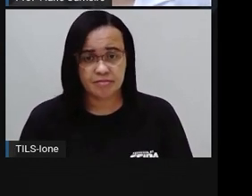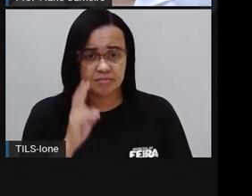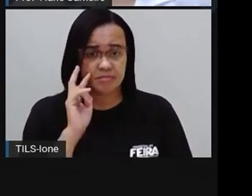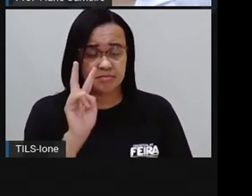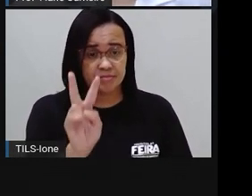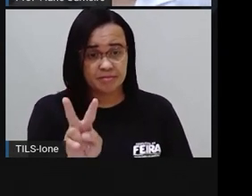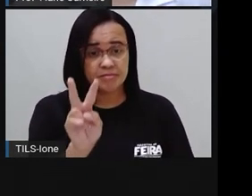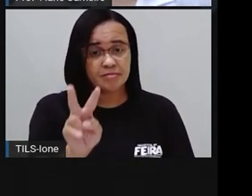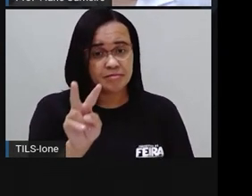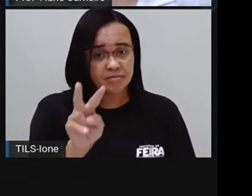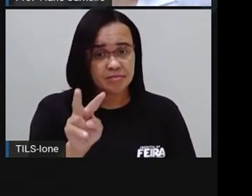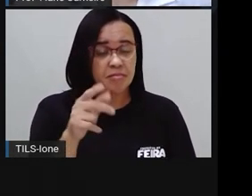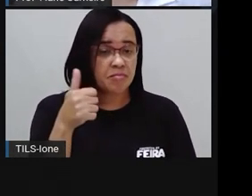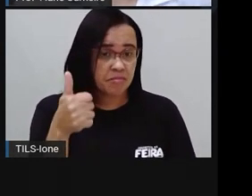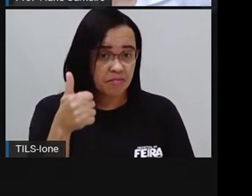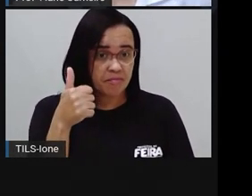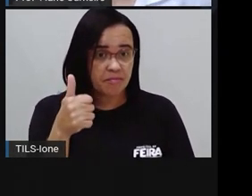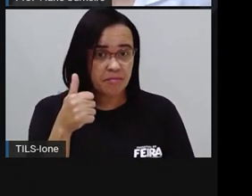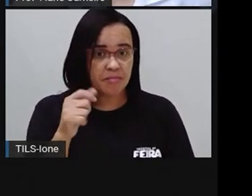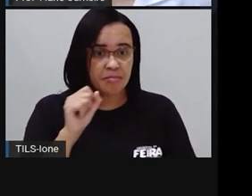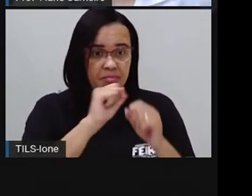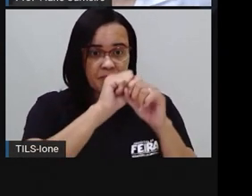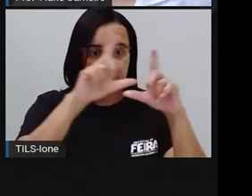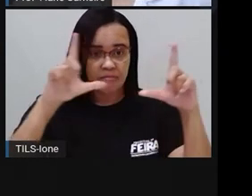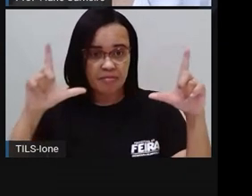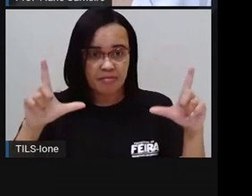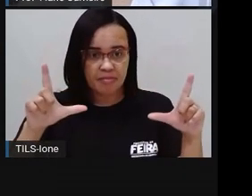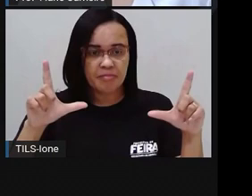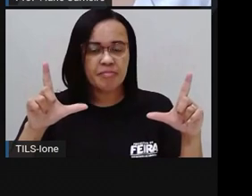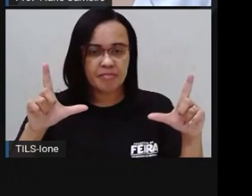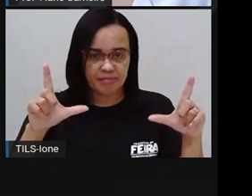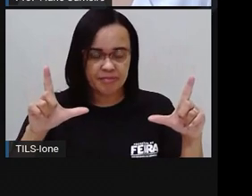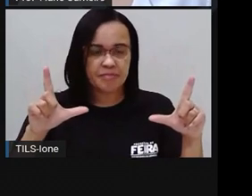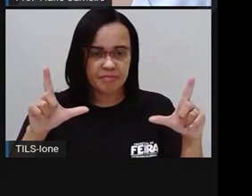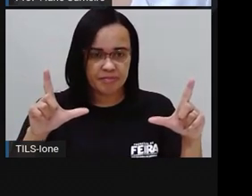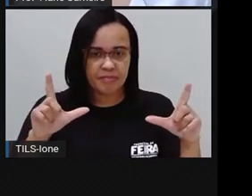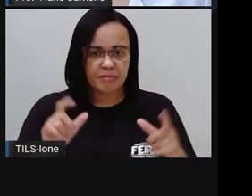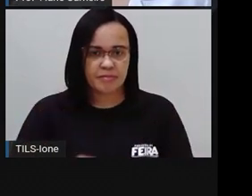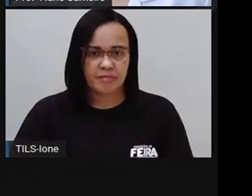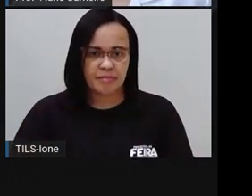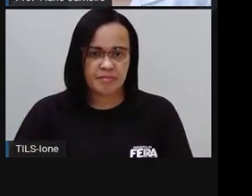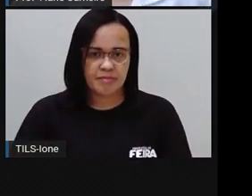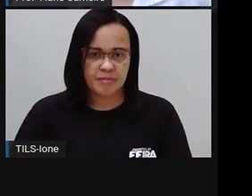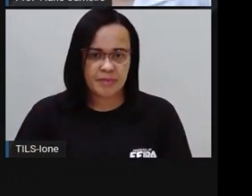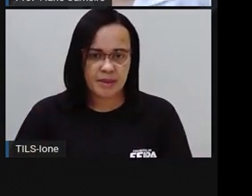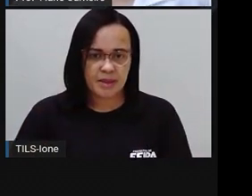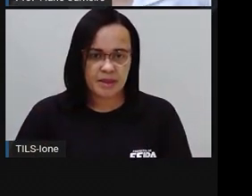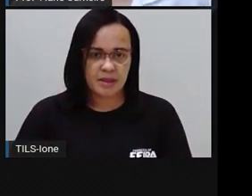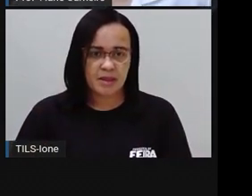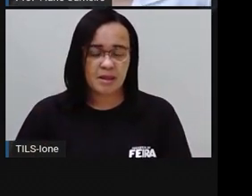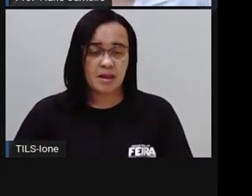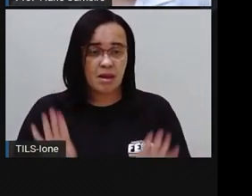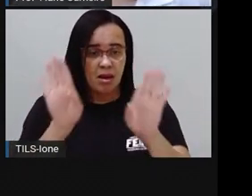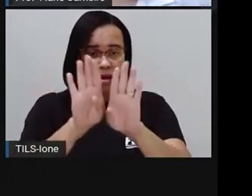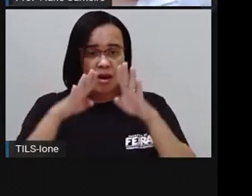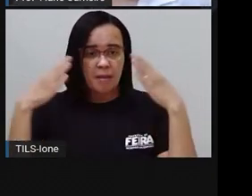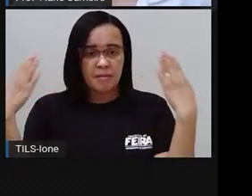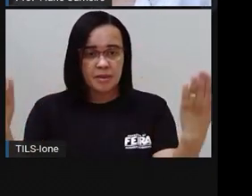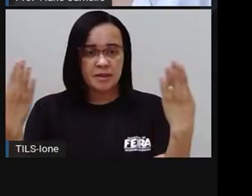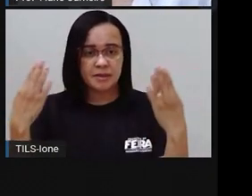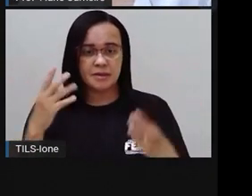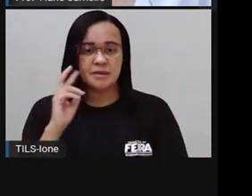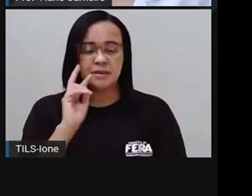ó, essa página do Google Earth. Depois que você clicou, você vai clicar, ó, em abrir o Google Earth.